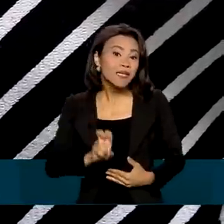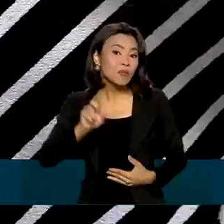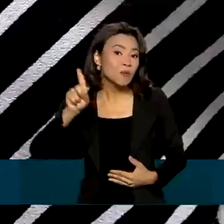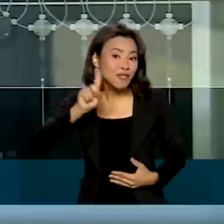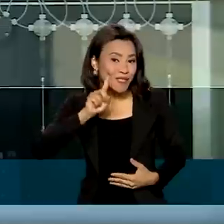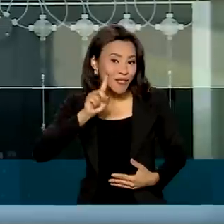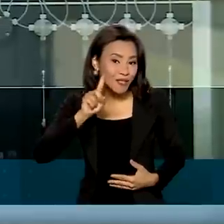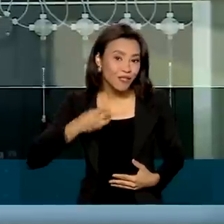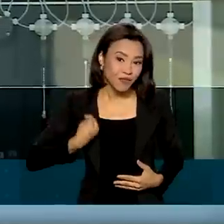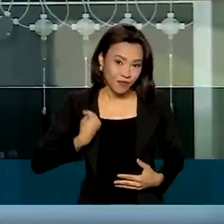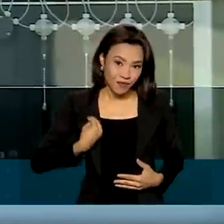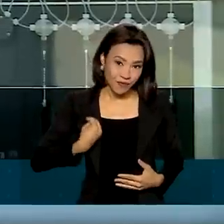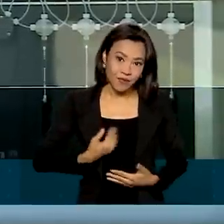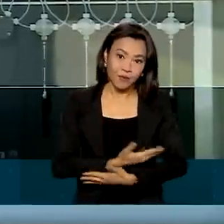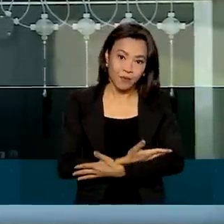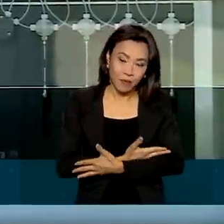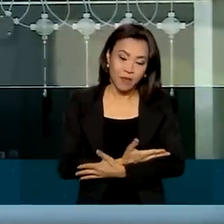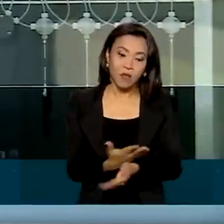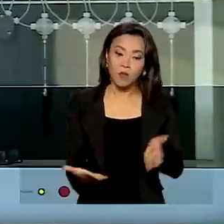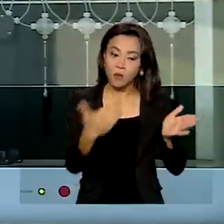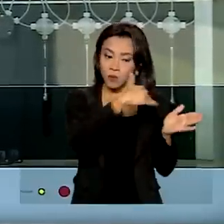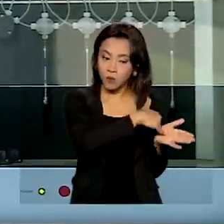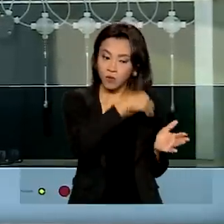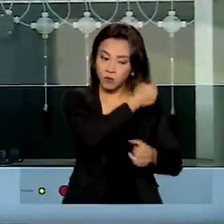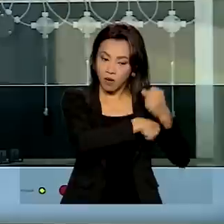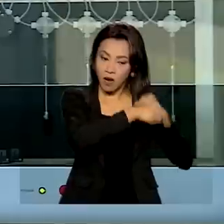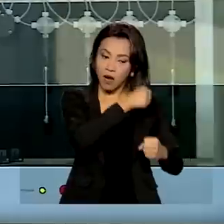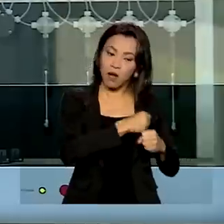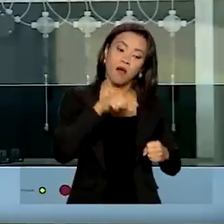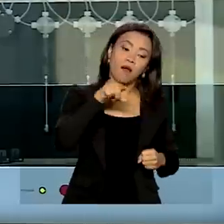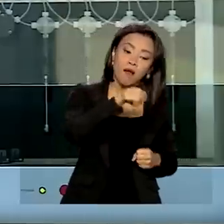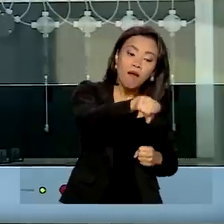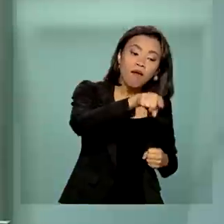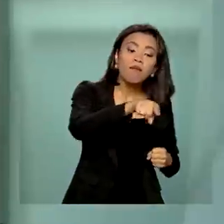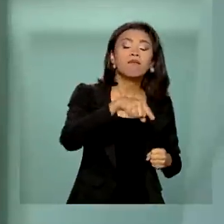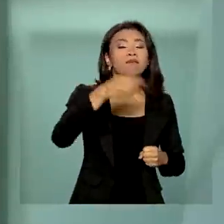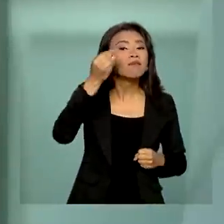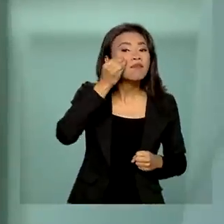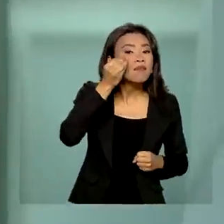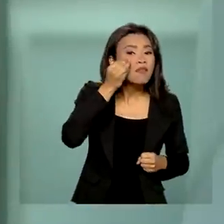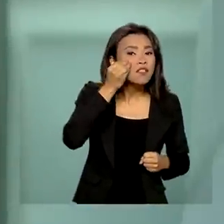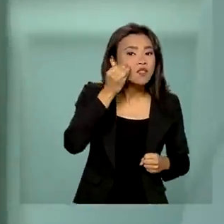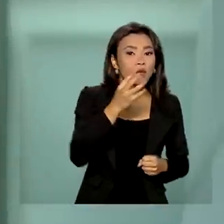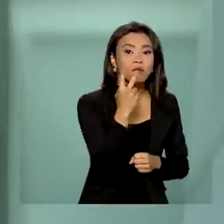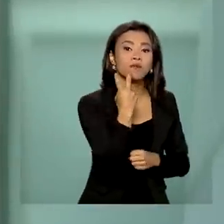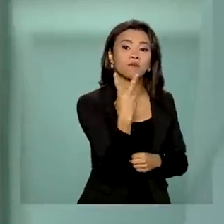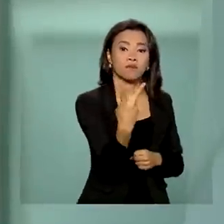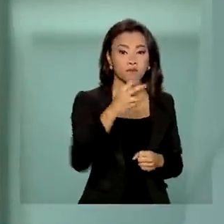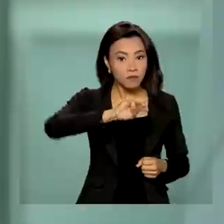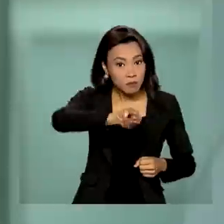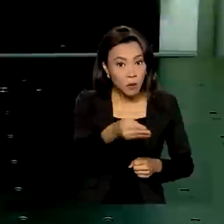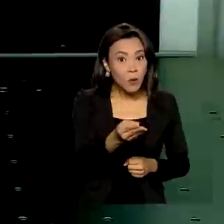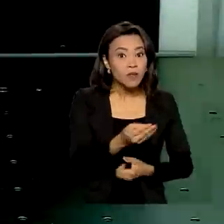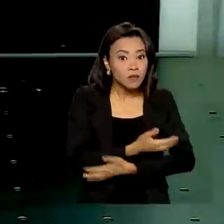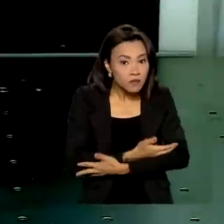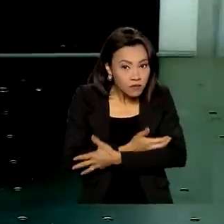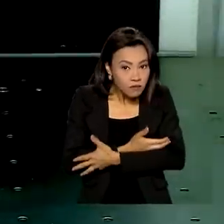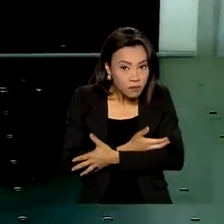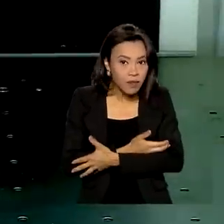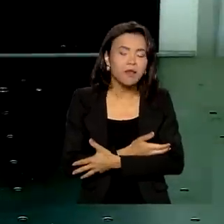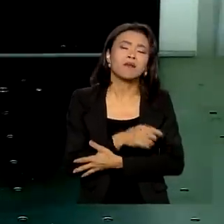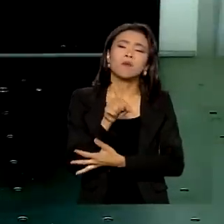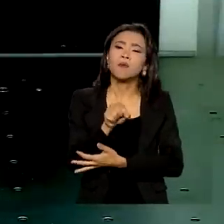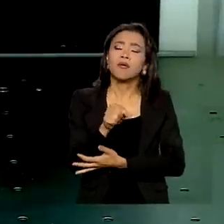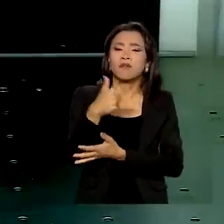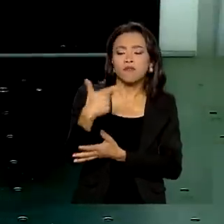do bebê. No último ano, o programa de triagem testou mais de 2 milhões de bebês em cerca